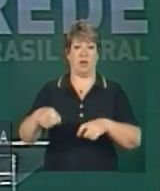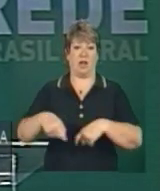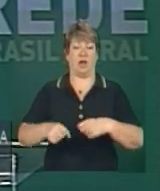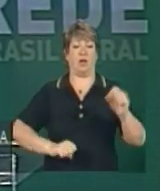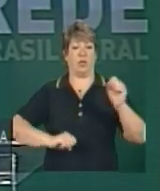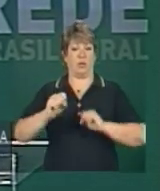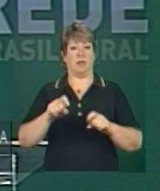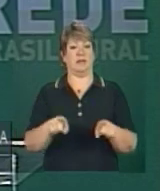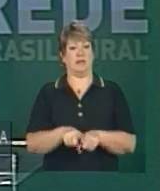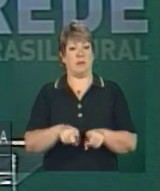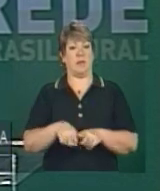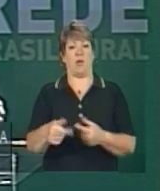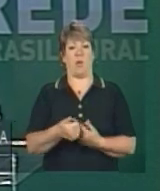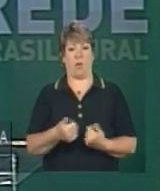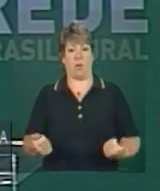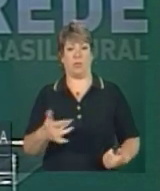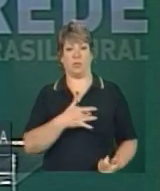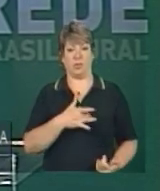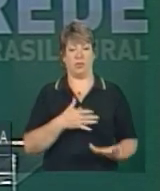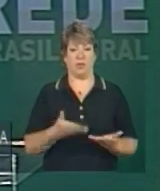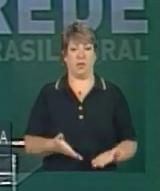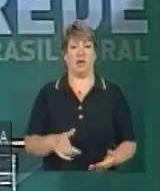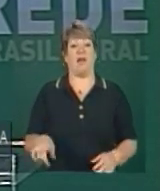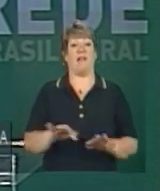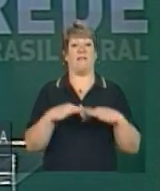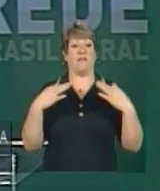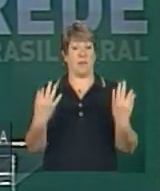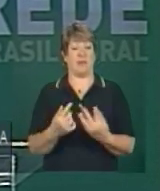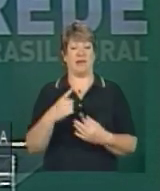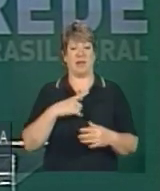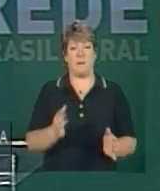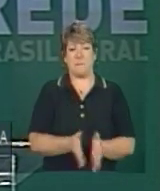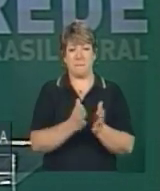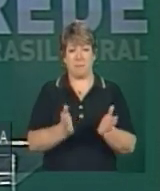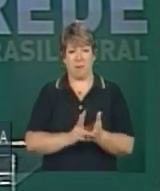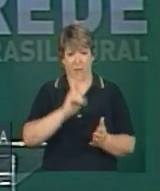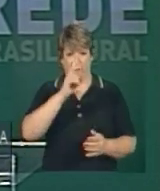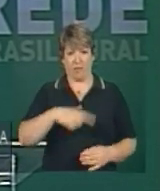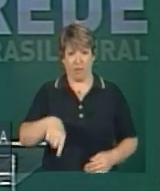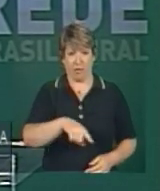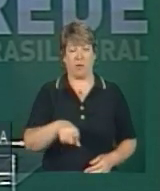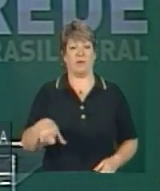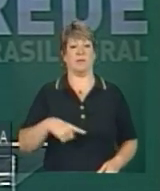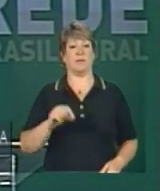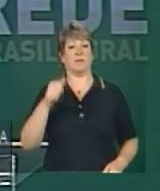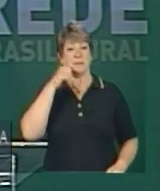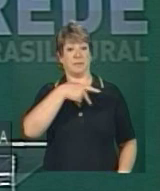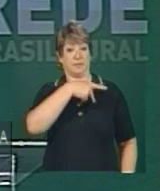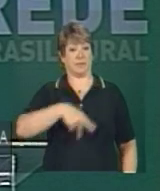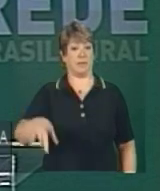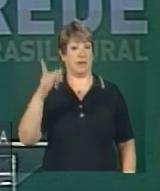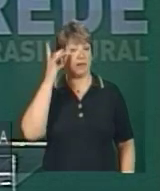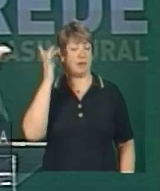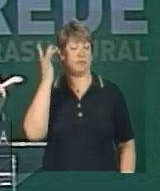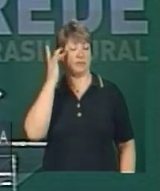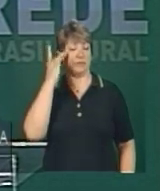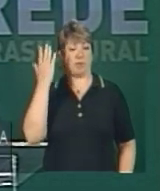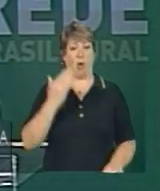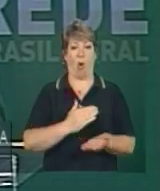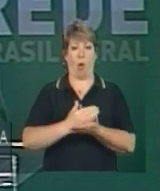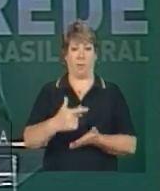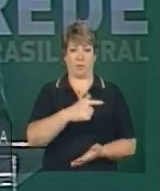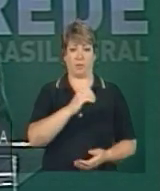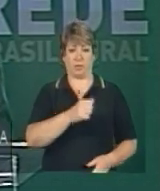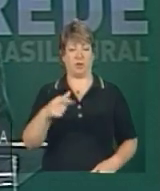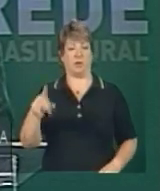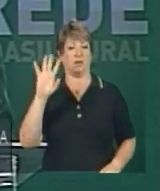cooperativismo solidário. E das famílias que estão na faixa da extrema pobreza, a presidenta, no início do ano, na decisão arrojada, definiu como